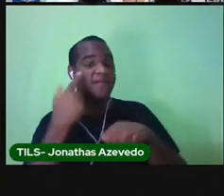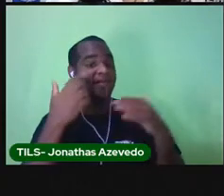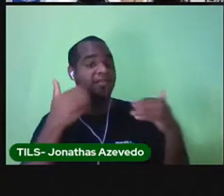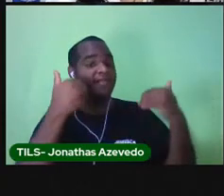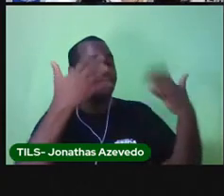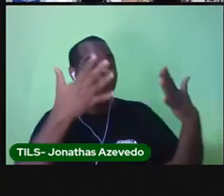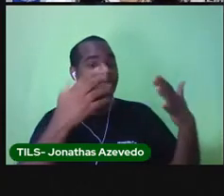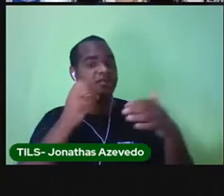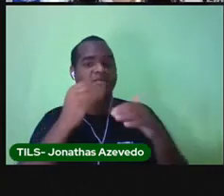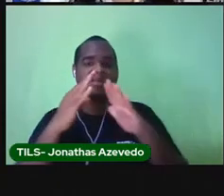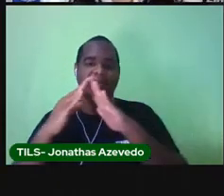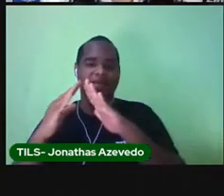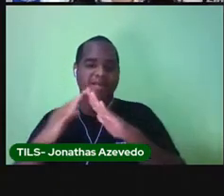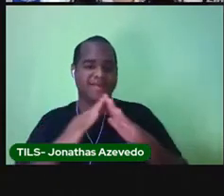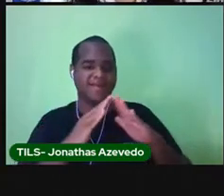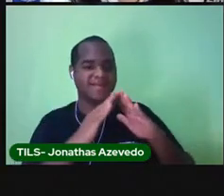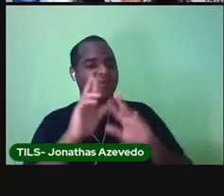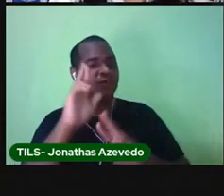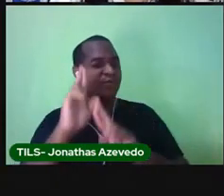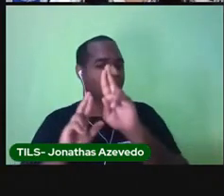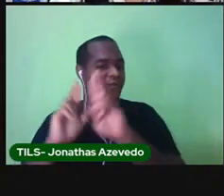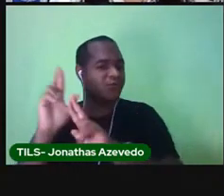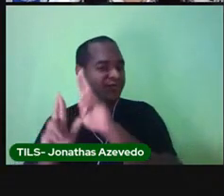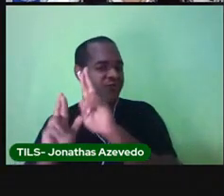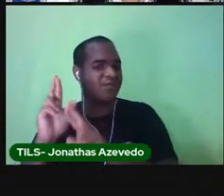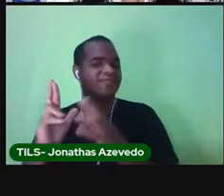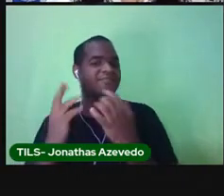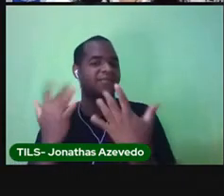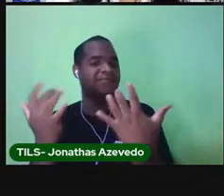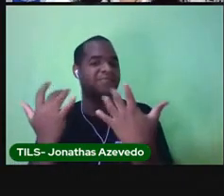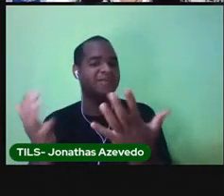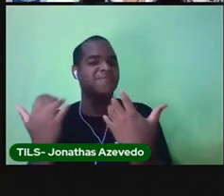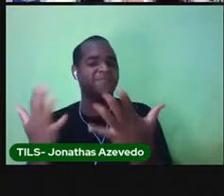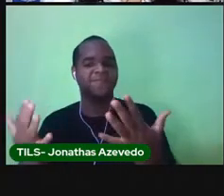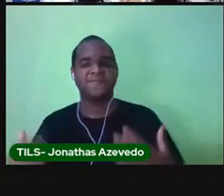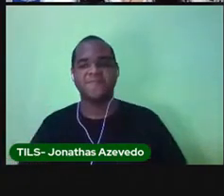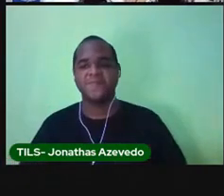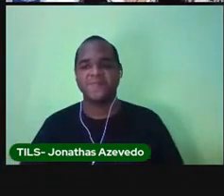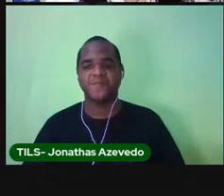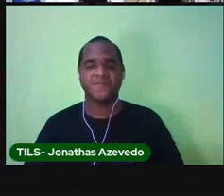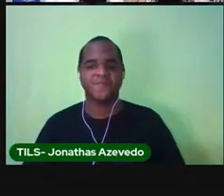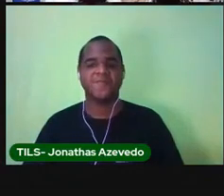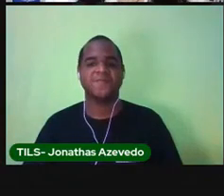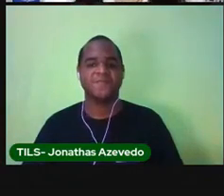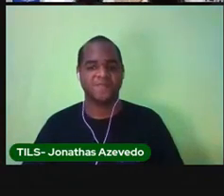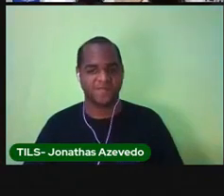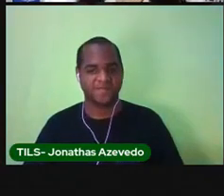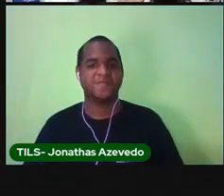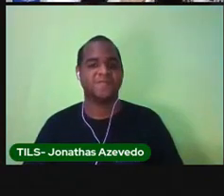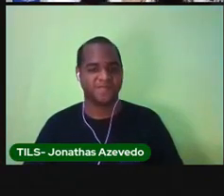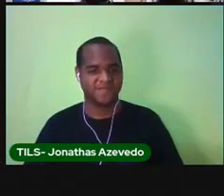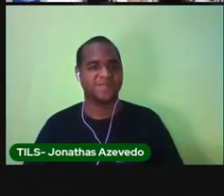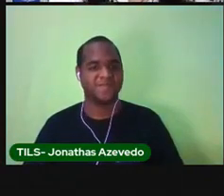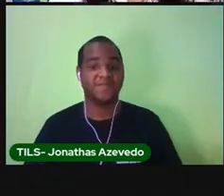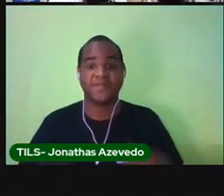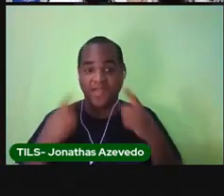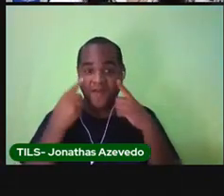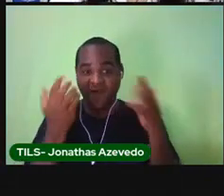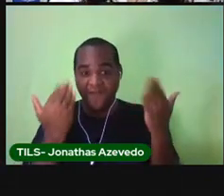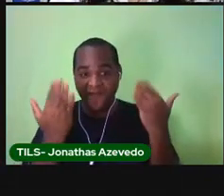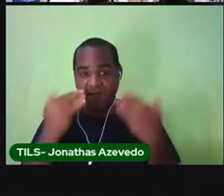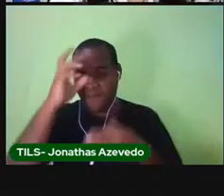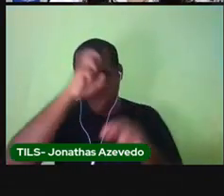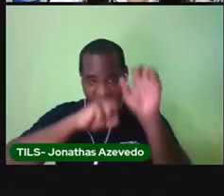casinhas dos donos daquelas plantações. E agora, vamos testar o que